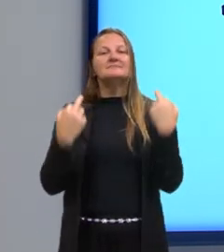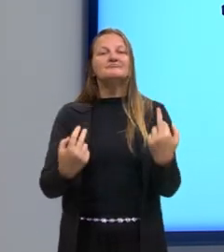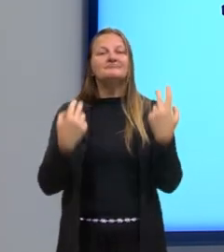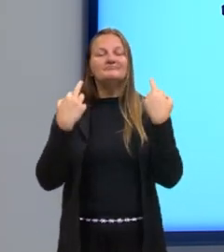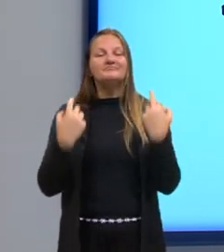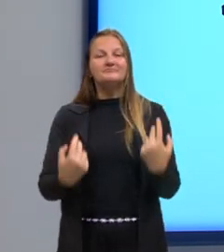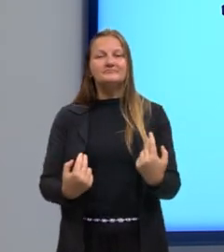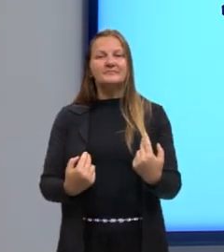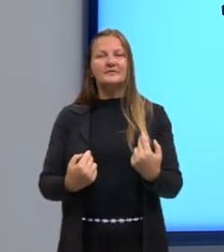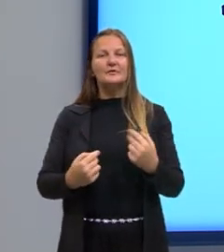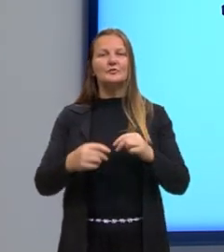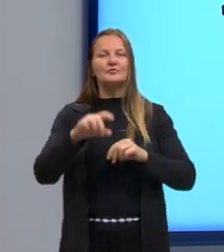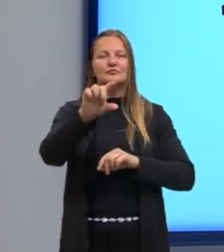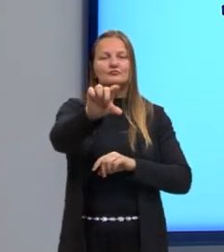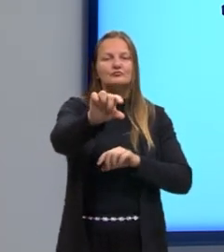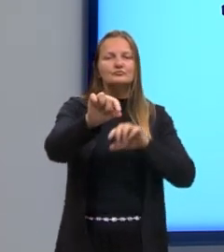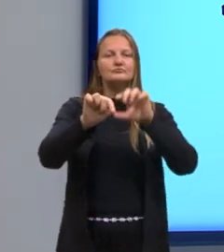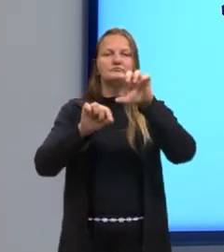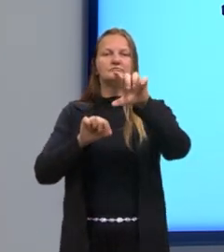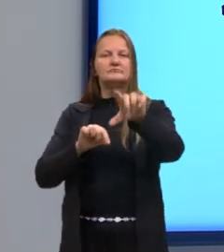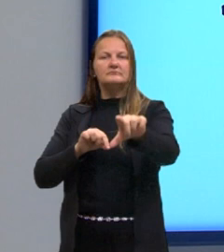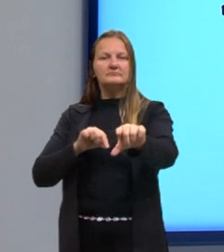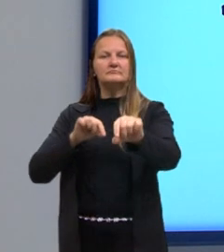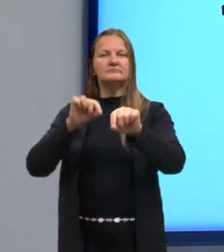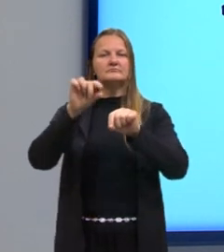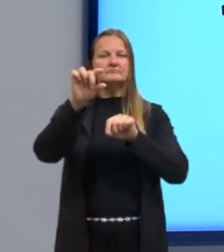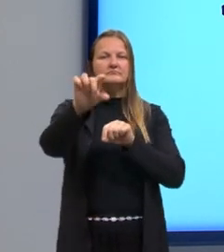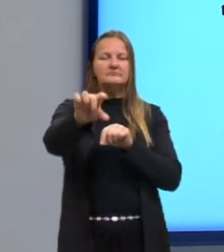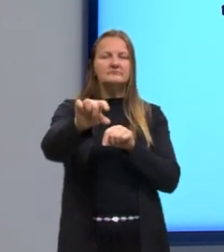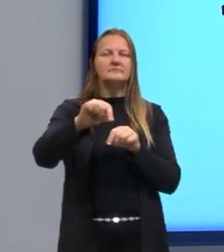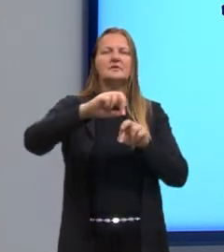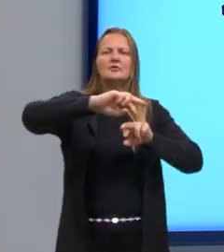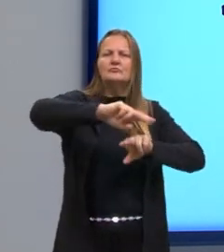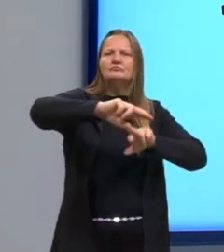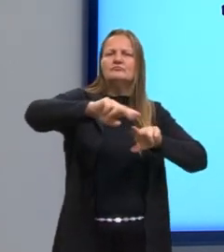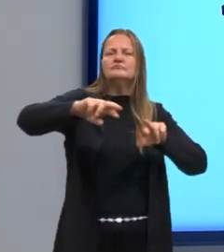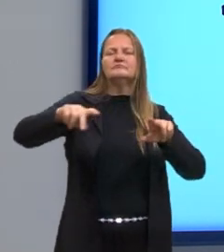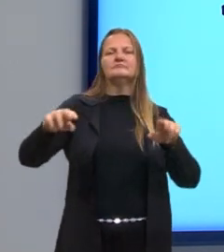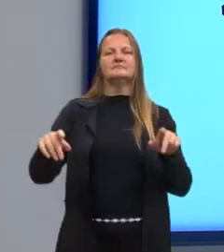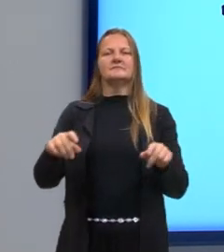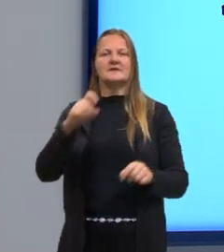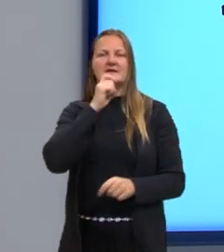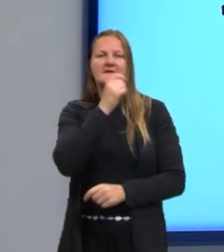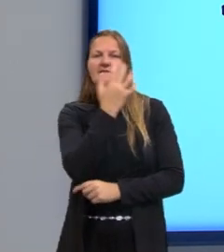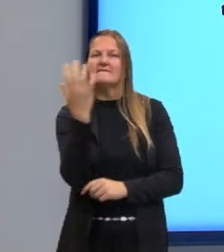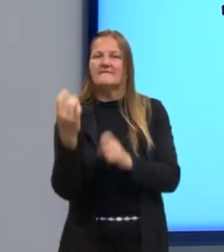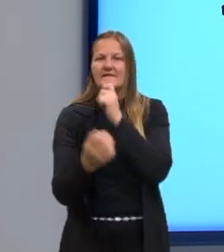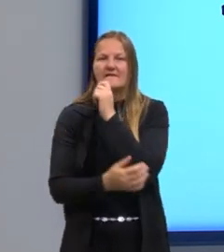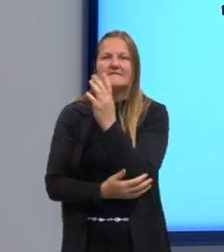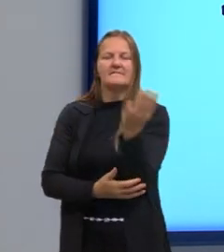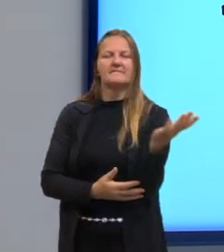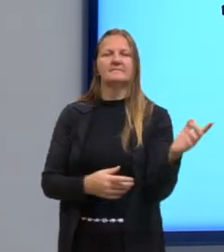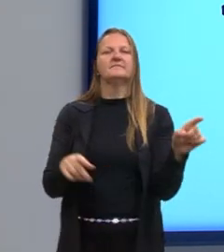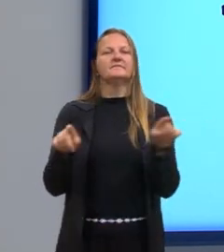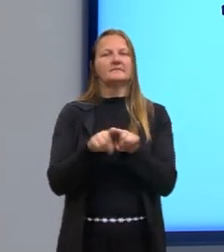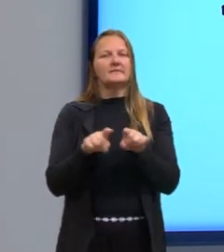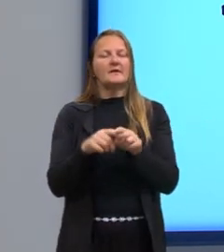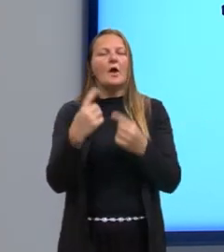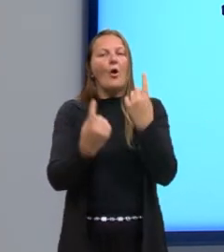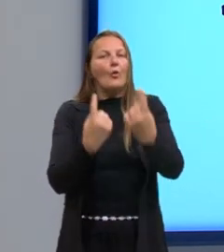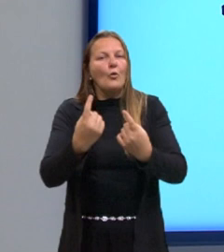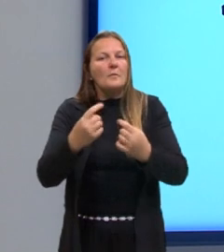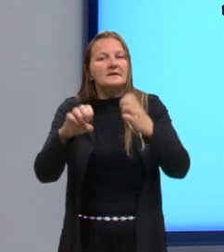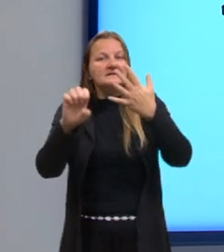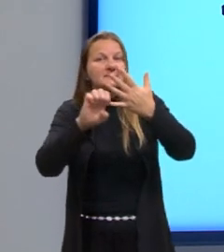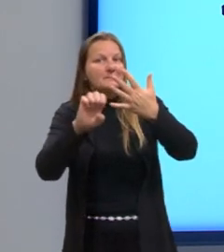as espécies sejam selecionadas devido a diversas pressões diferentes do meio ambiente, claro. Então, certas espécies